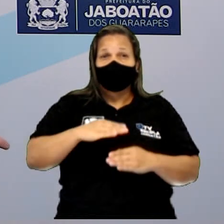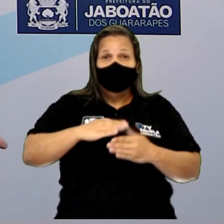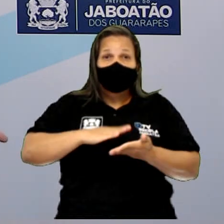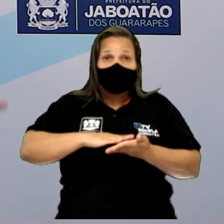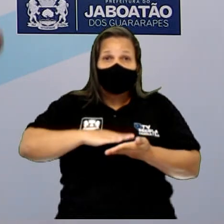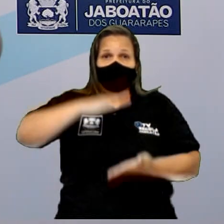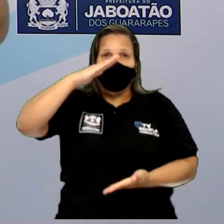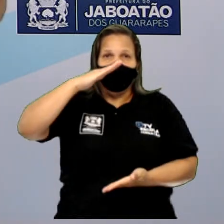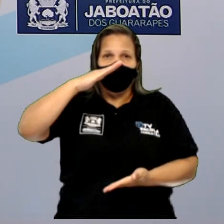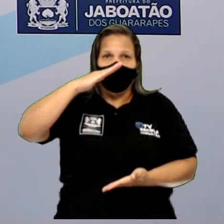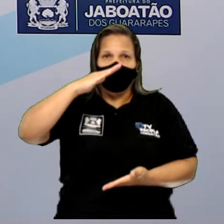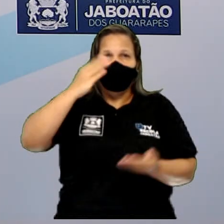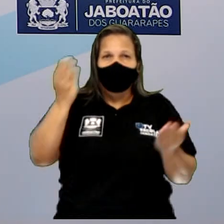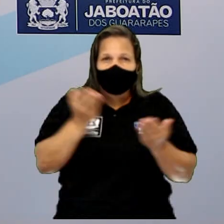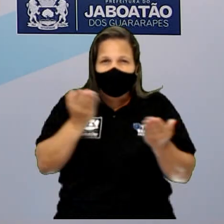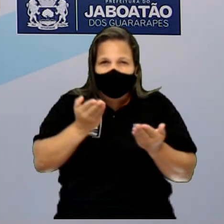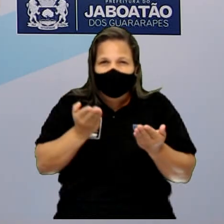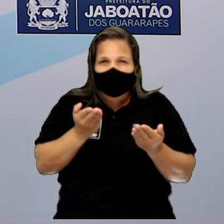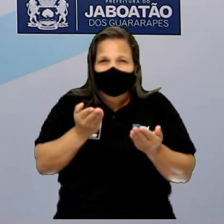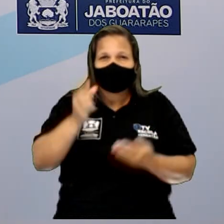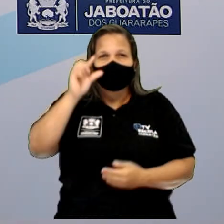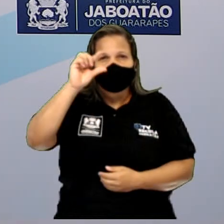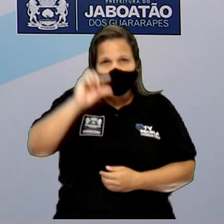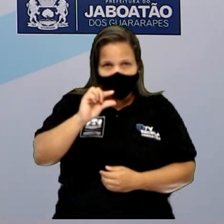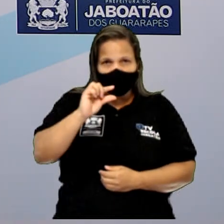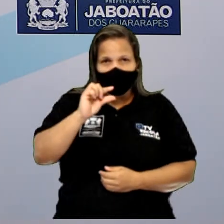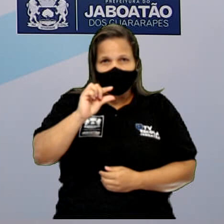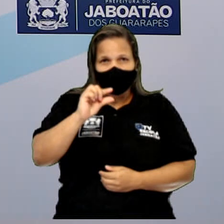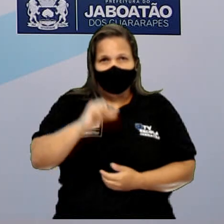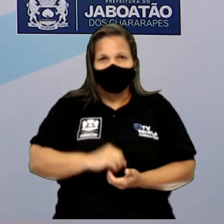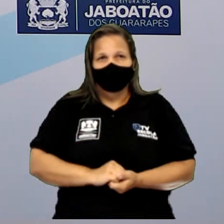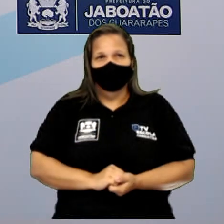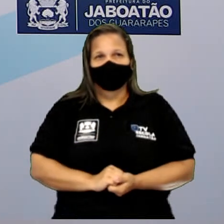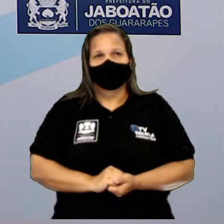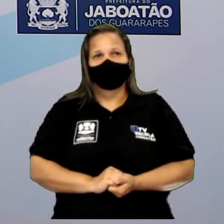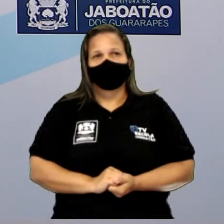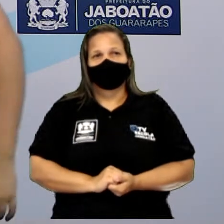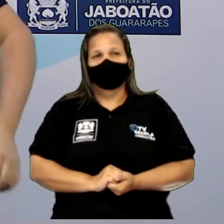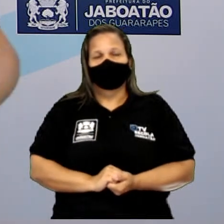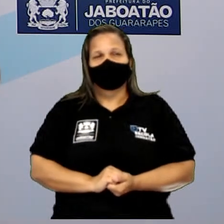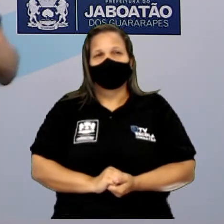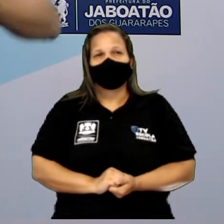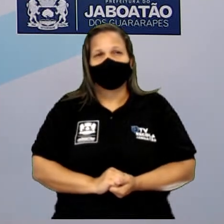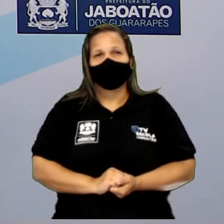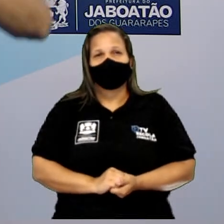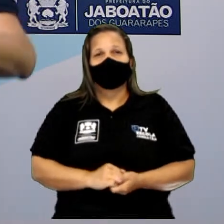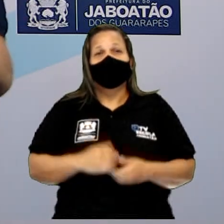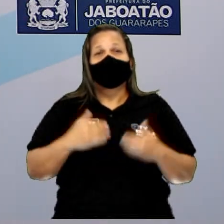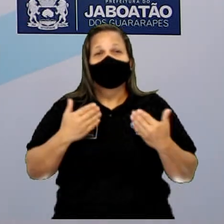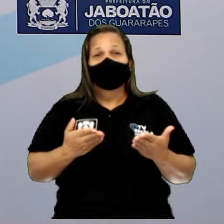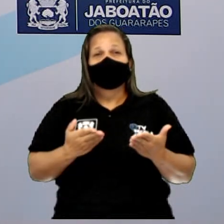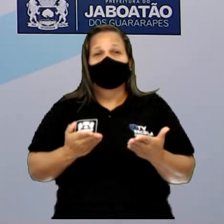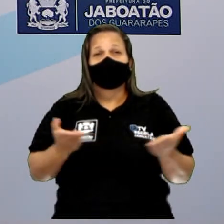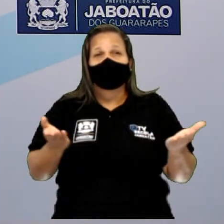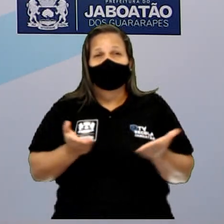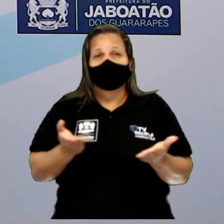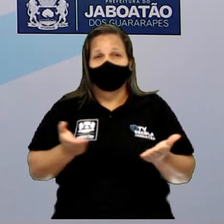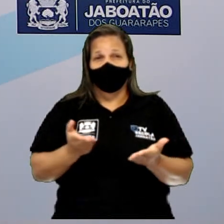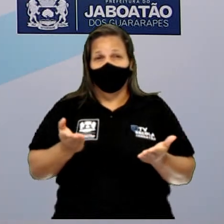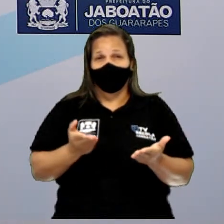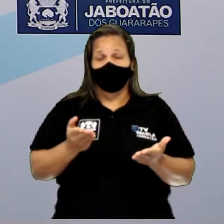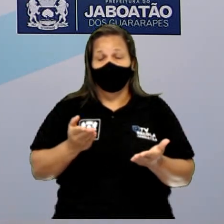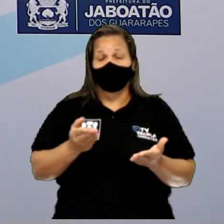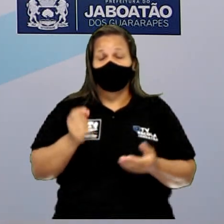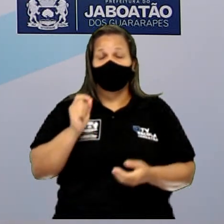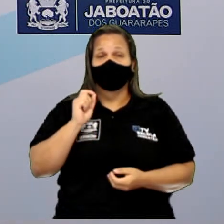tamanho aqui. Hoje a gente tem as pilhas assim, bem pequenininhas, né? Bom, e aí a gente chega nas pilhas que nós utilizamos